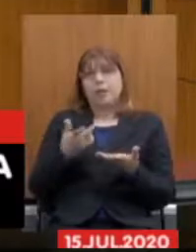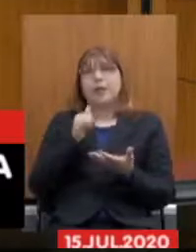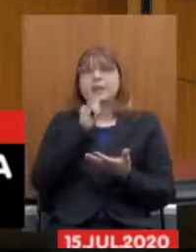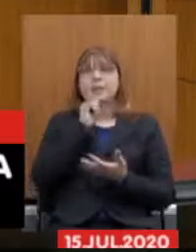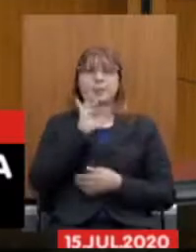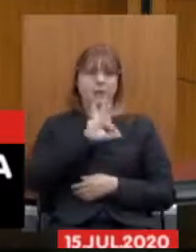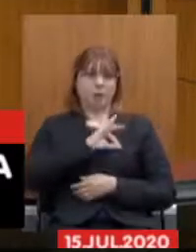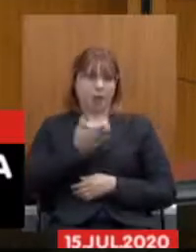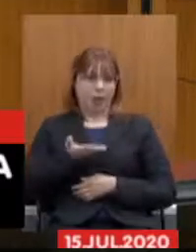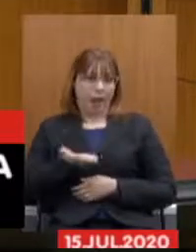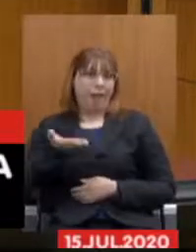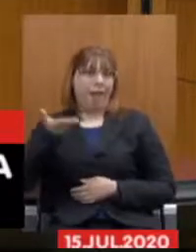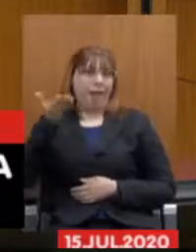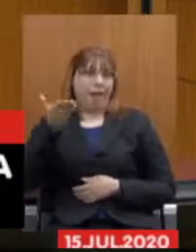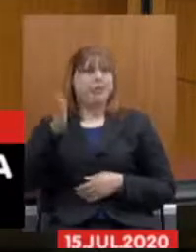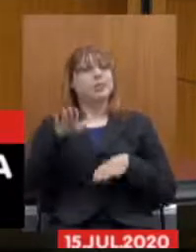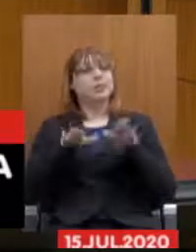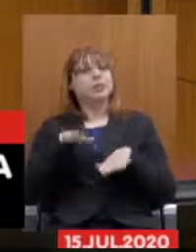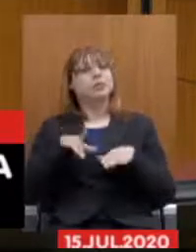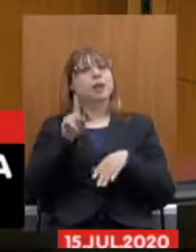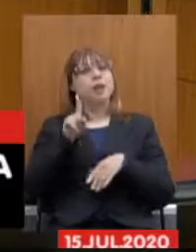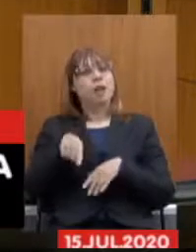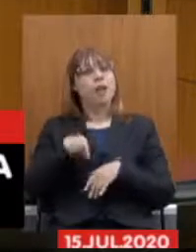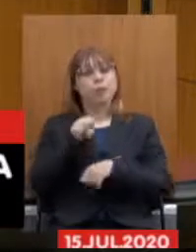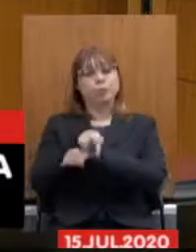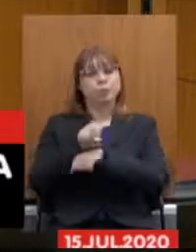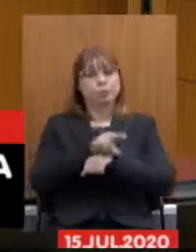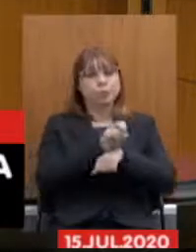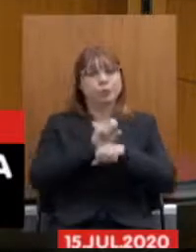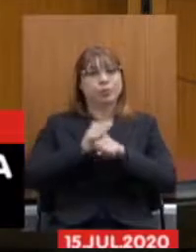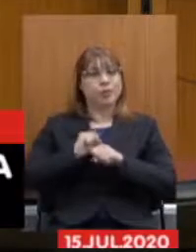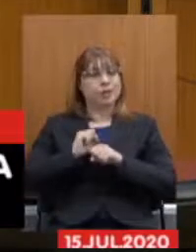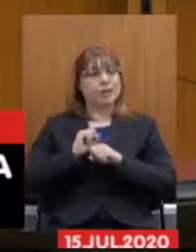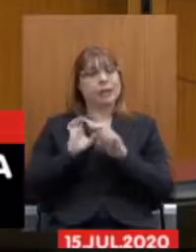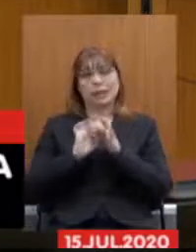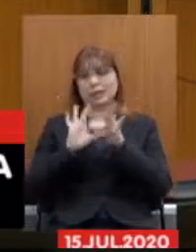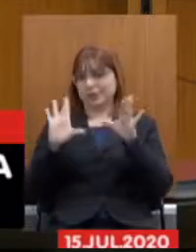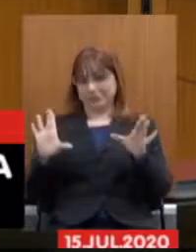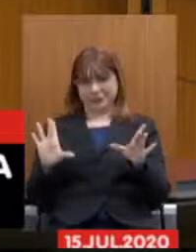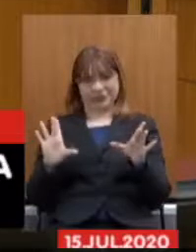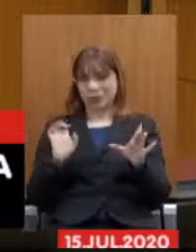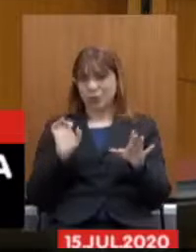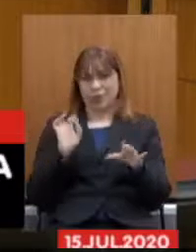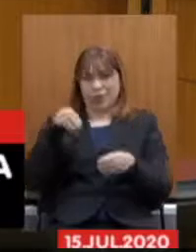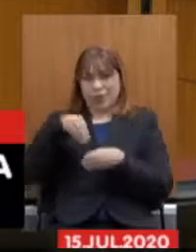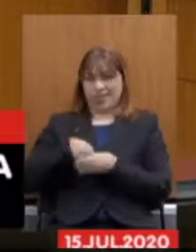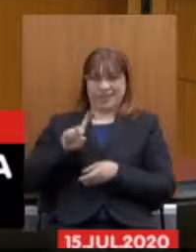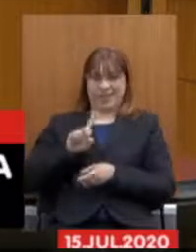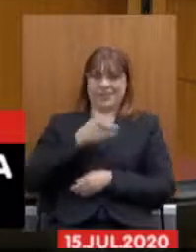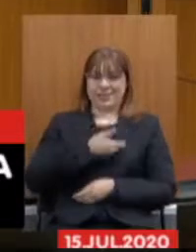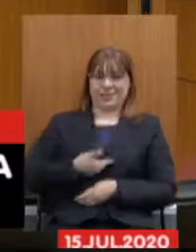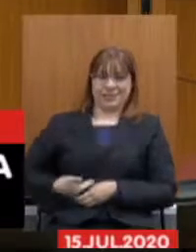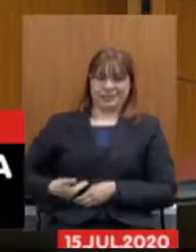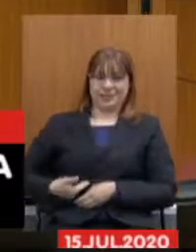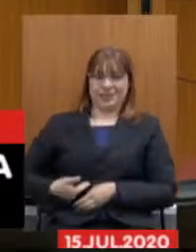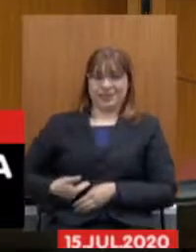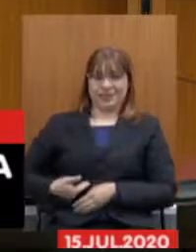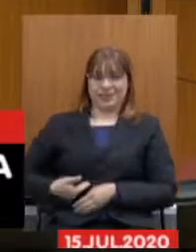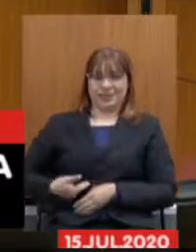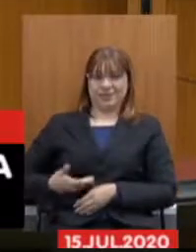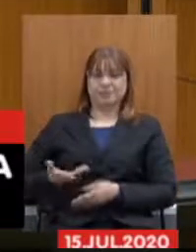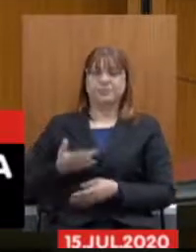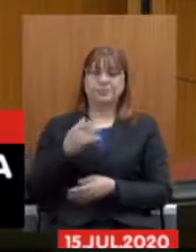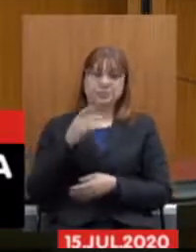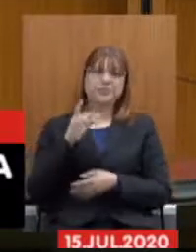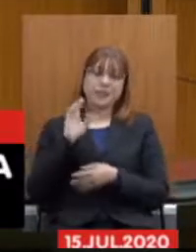maior, normalmente é recrutamento amplo ou terceirizado. O servidor público, não. A